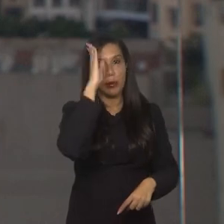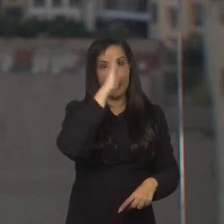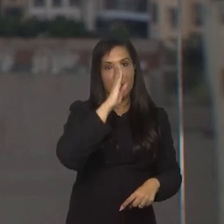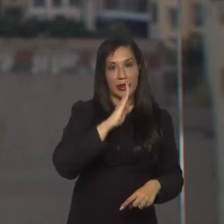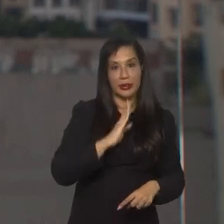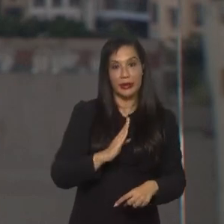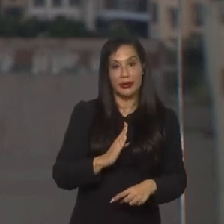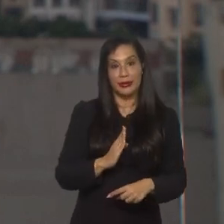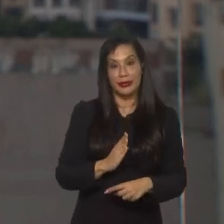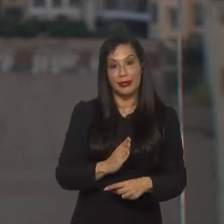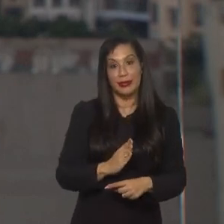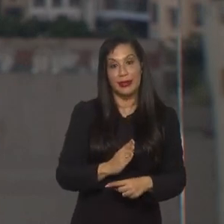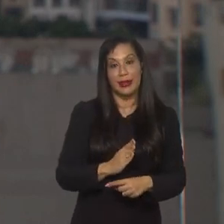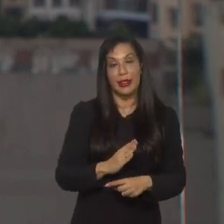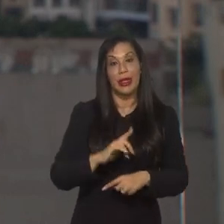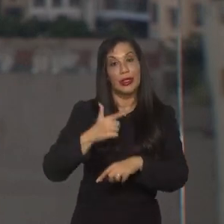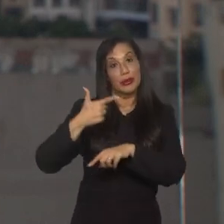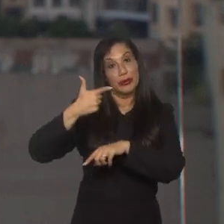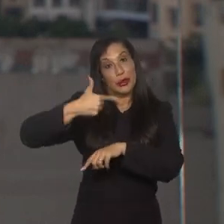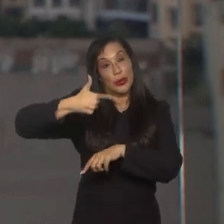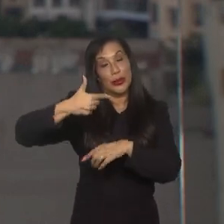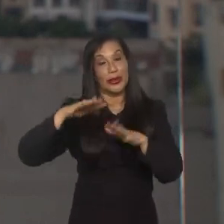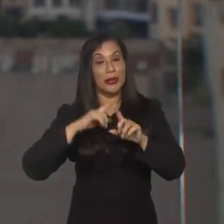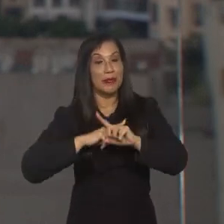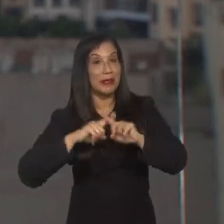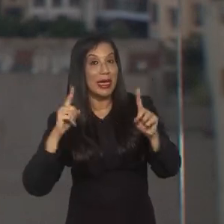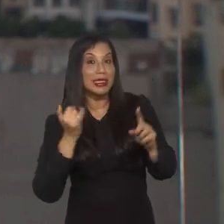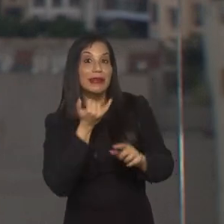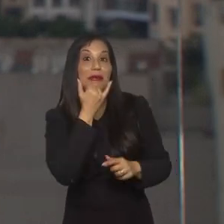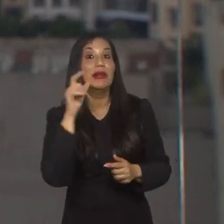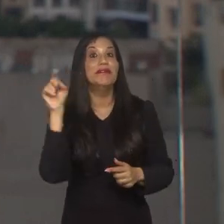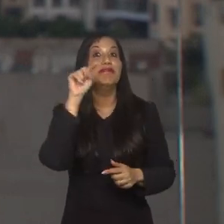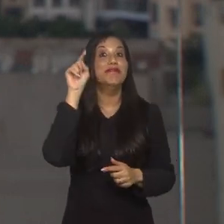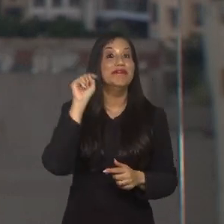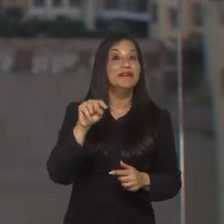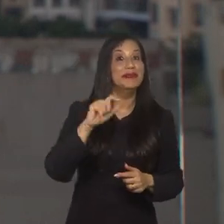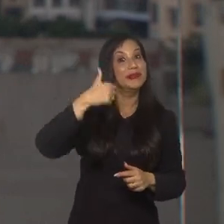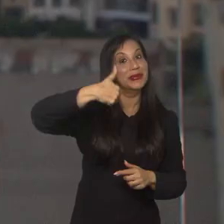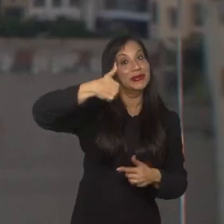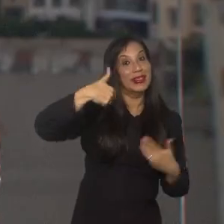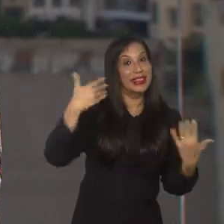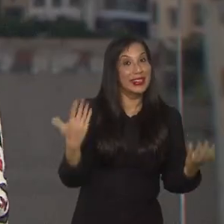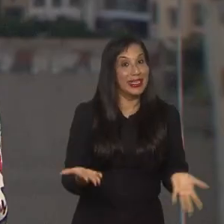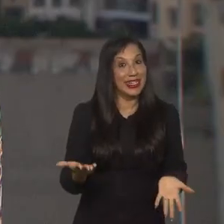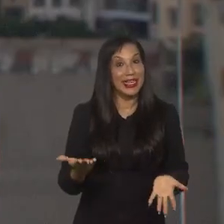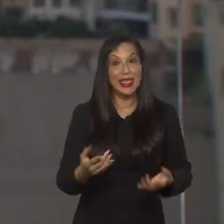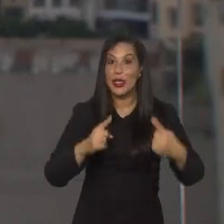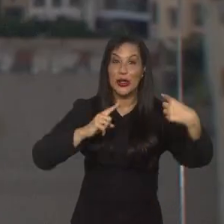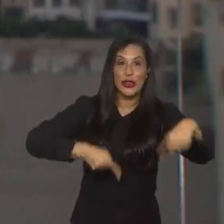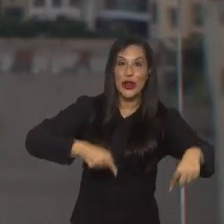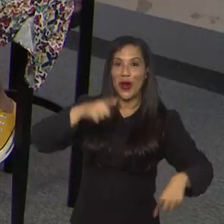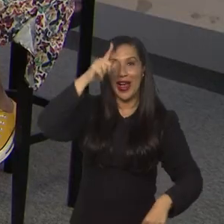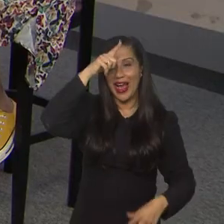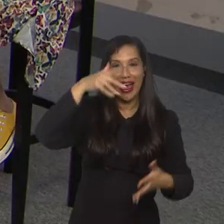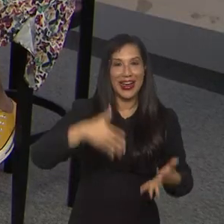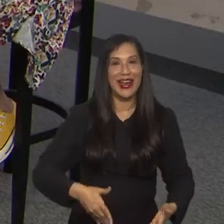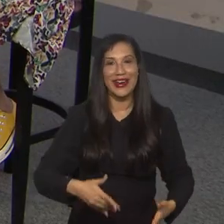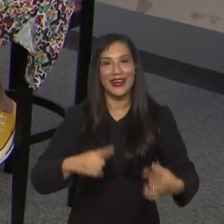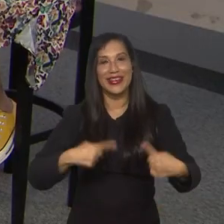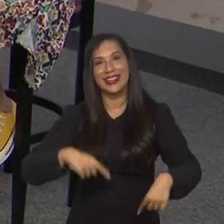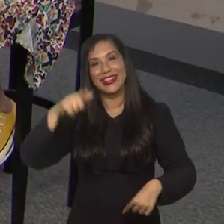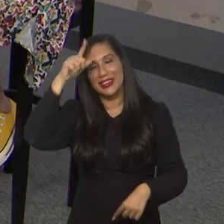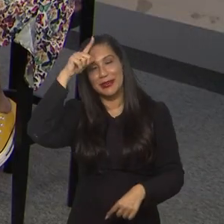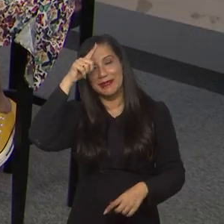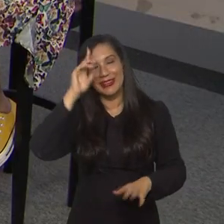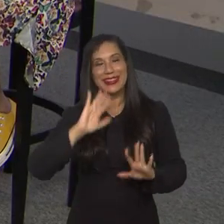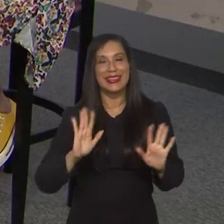sair em segundo, mas, de repente, quem sabe, a gente chega em primeiro e não pega a Alemanha, a gente chega em primeiro